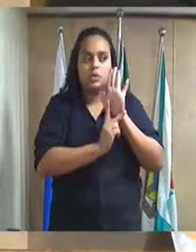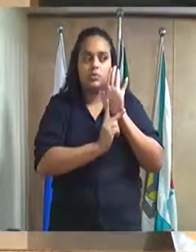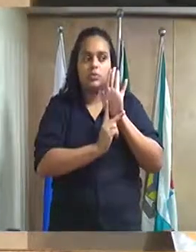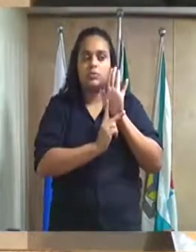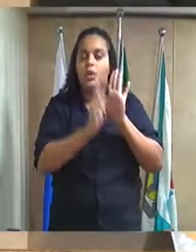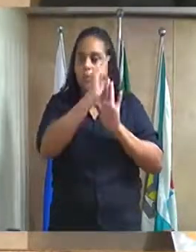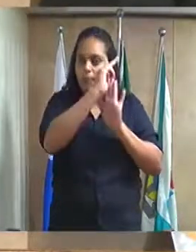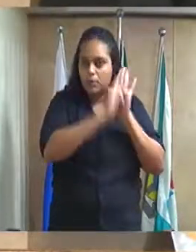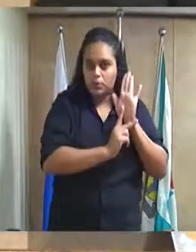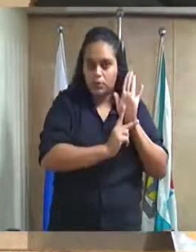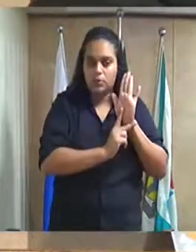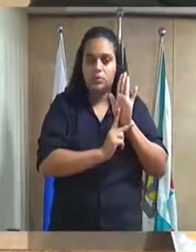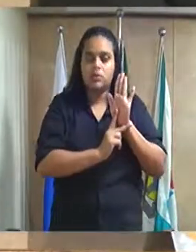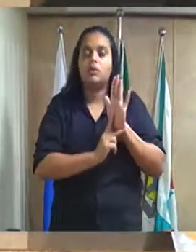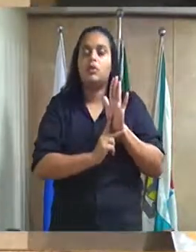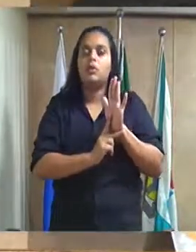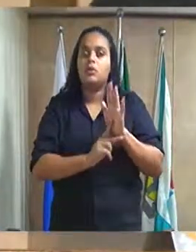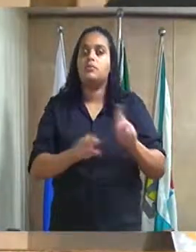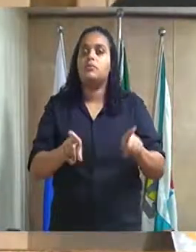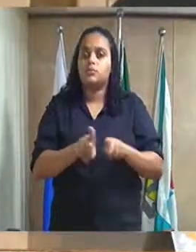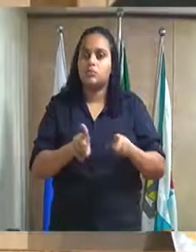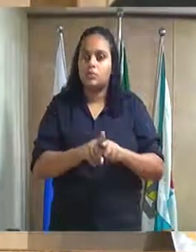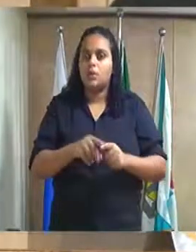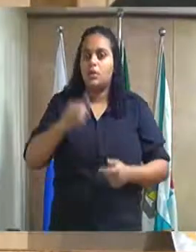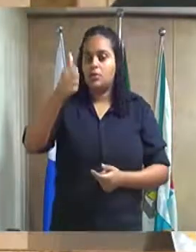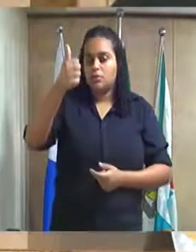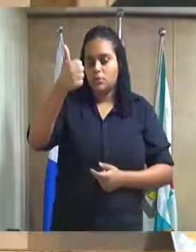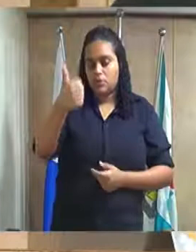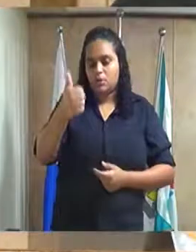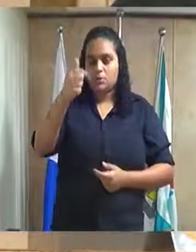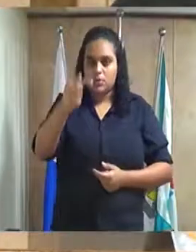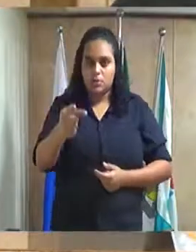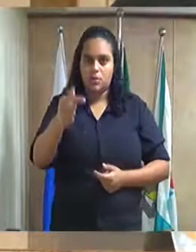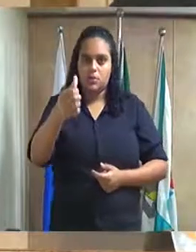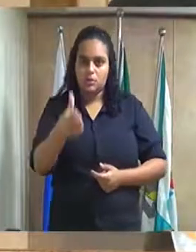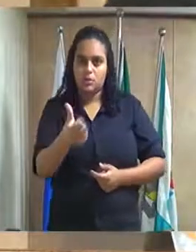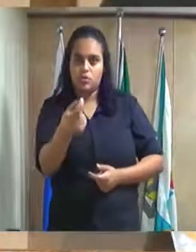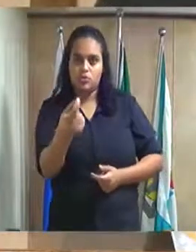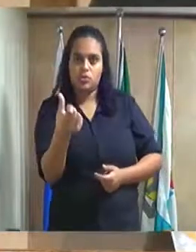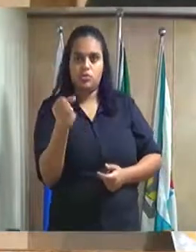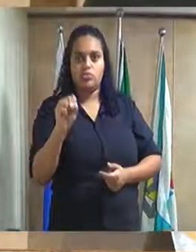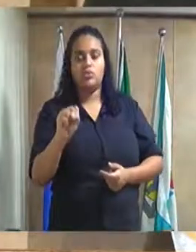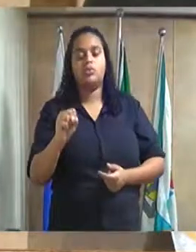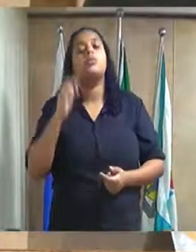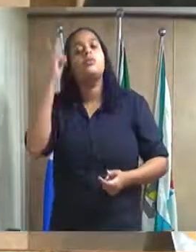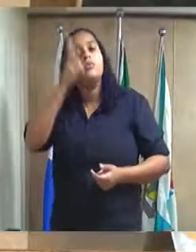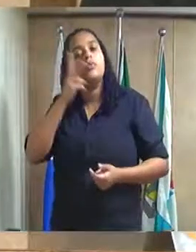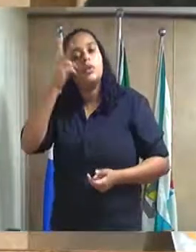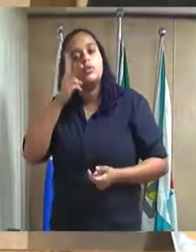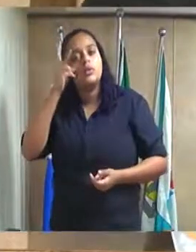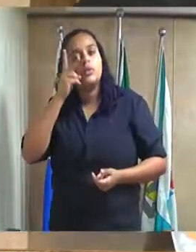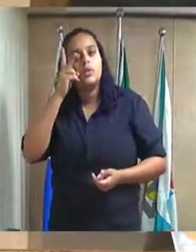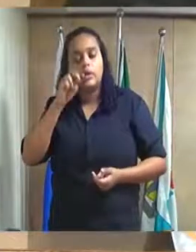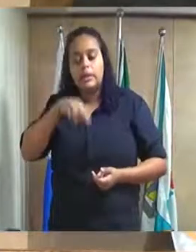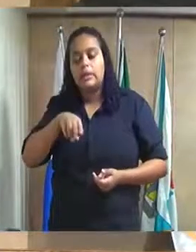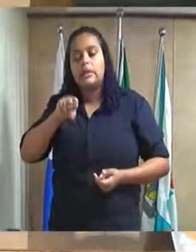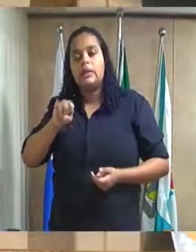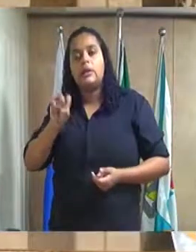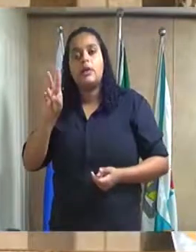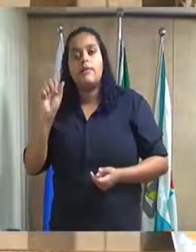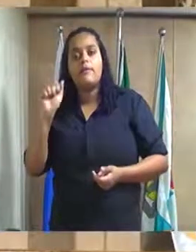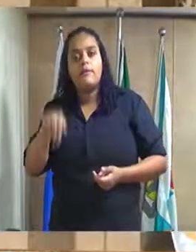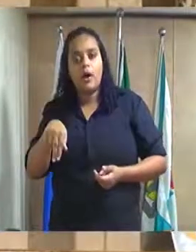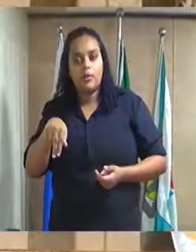Projeto de decreto legislativo número 176-2018, do excelentíssimo senhor vereador Nivan de Almeida,